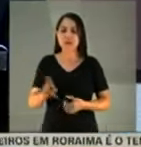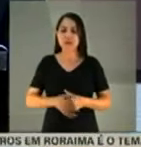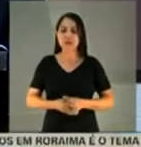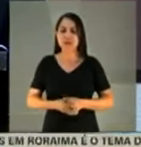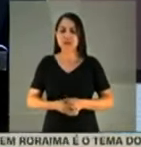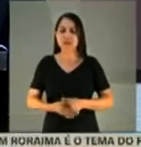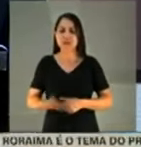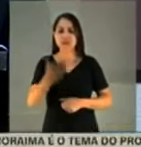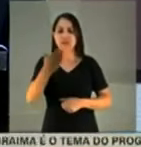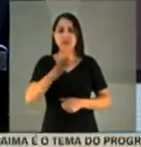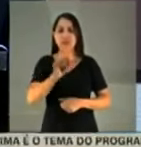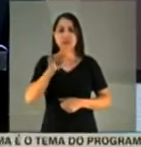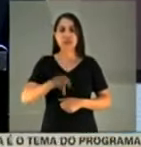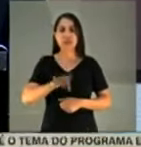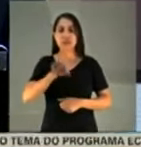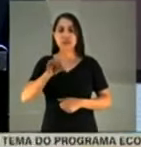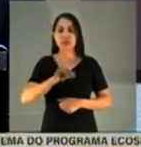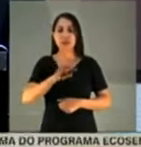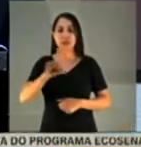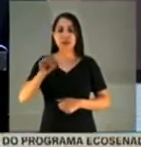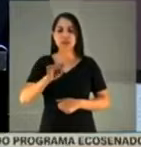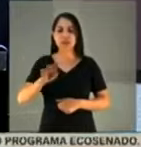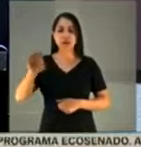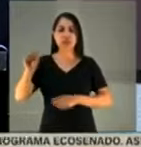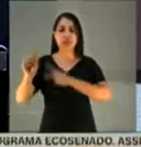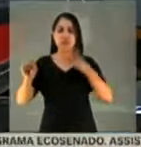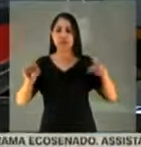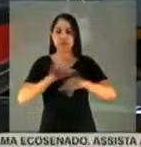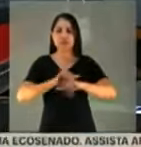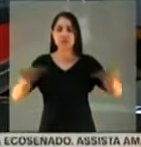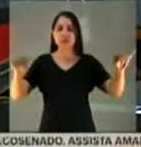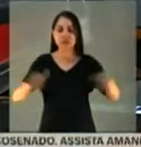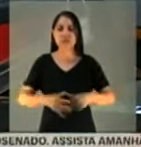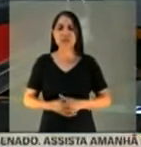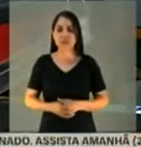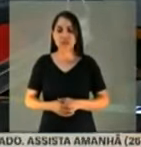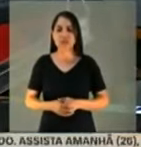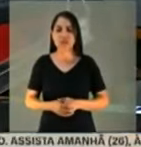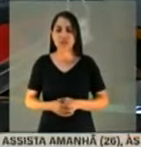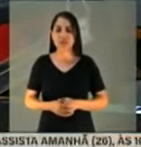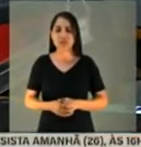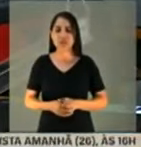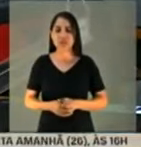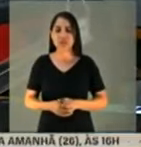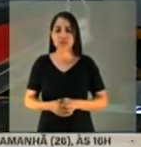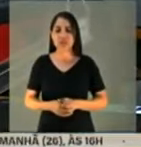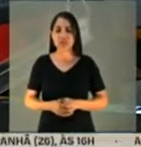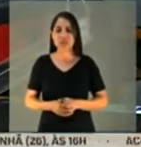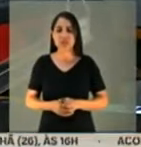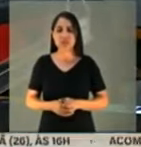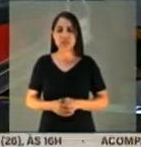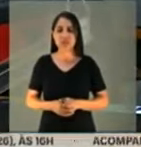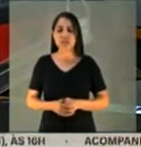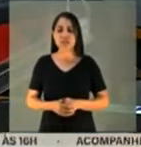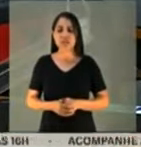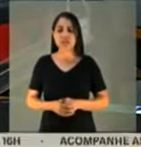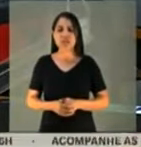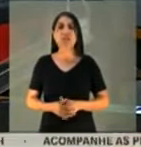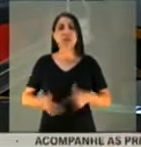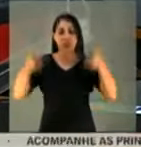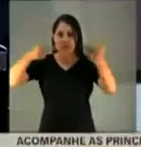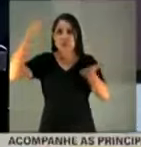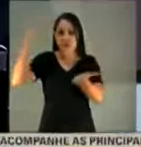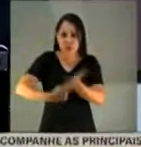senhora também sabe que é o Ricardo Barros que o presidente falou. Vamos buscar a verdade a favor do país. Então o senhor confirma, O